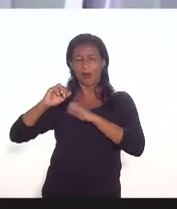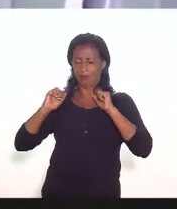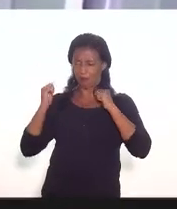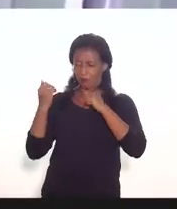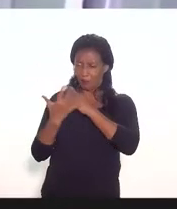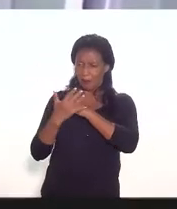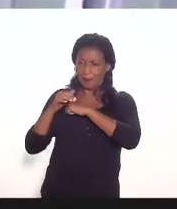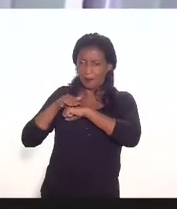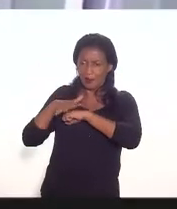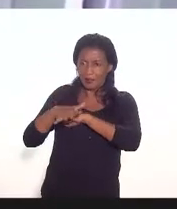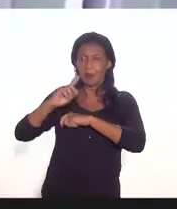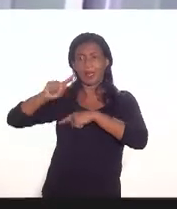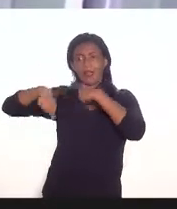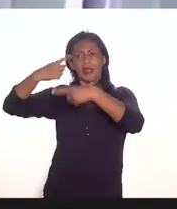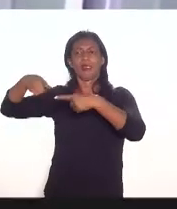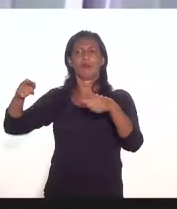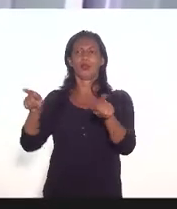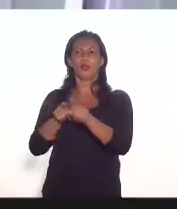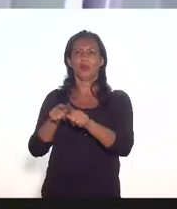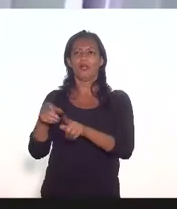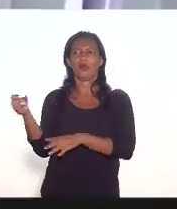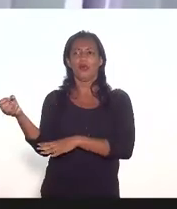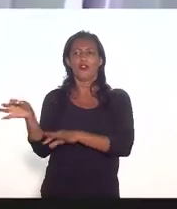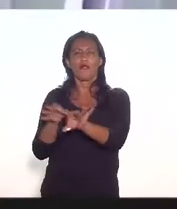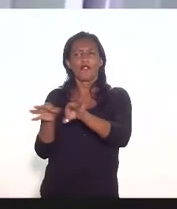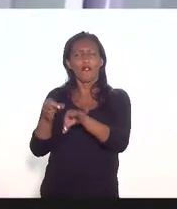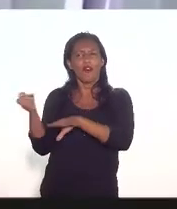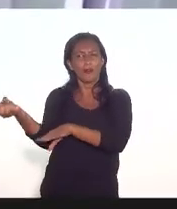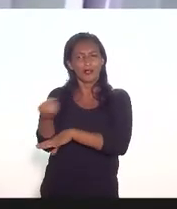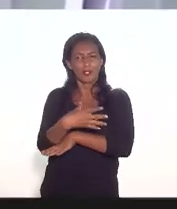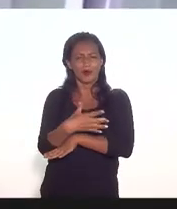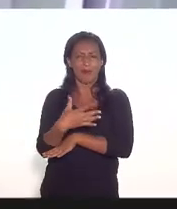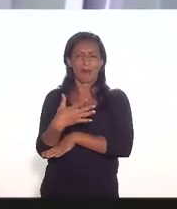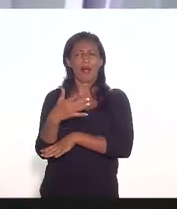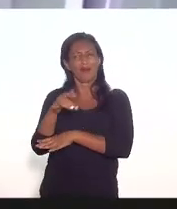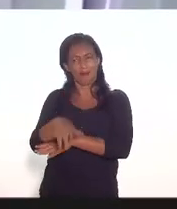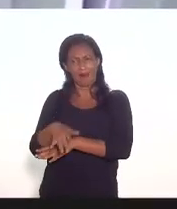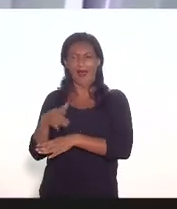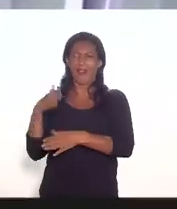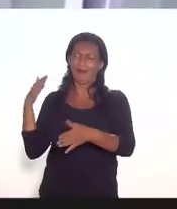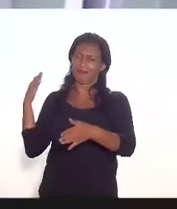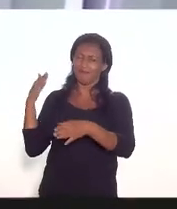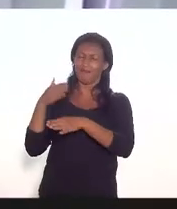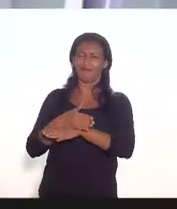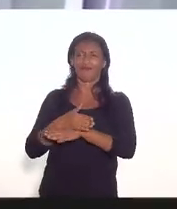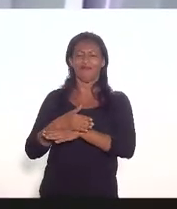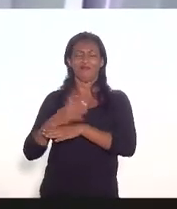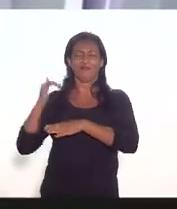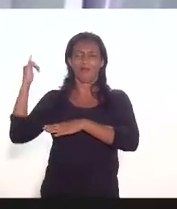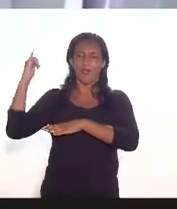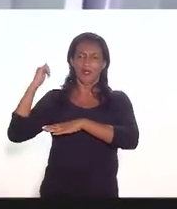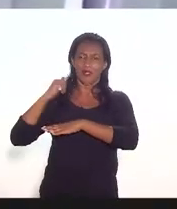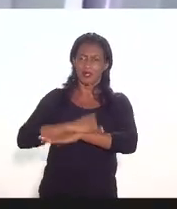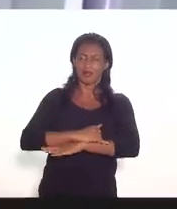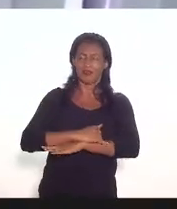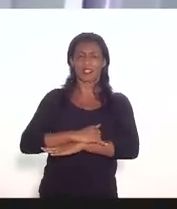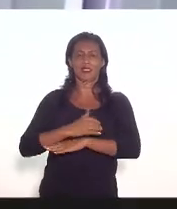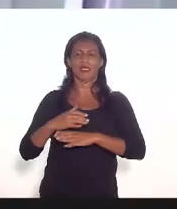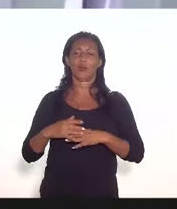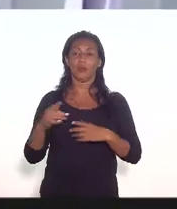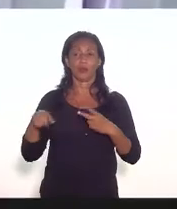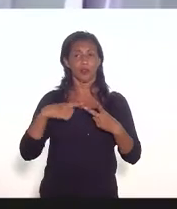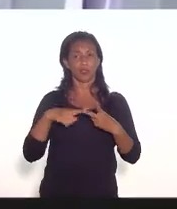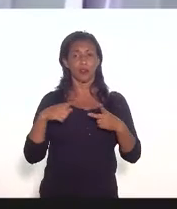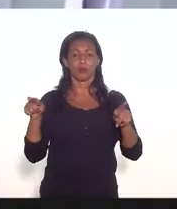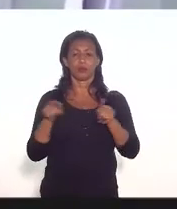novas formas de organização do trabalho e isso vai afetar o setor da aviação civil como já tem afetado segundo lugar deputado Luiz Paulo a questão